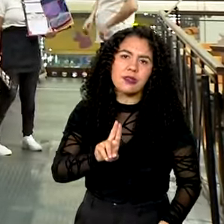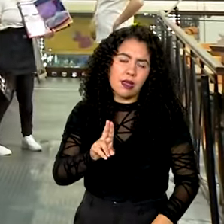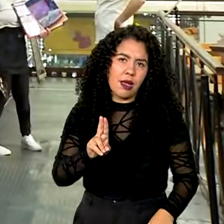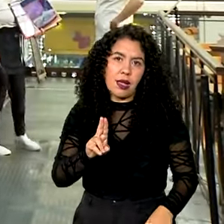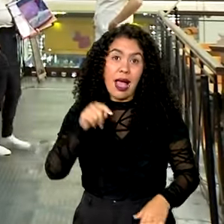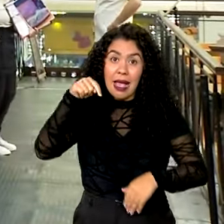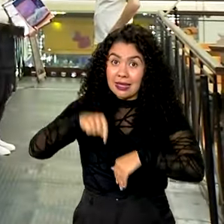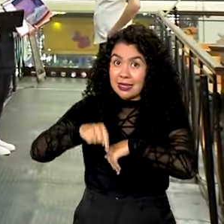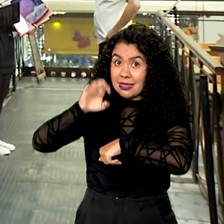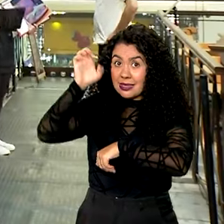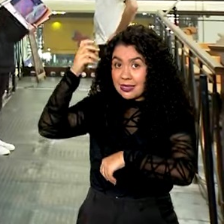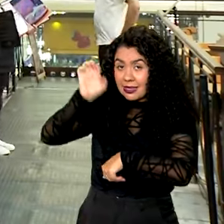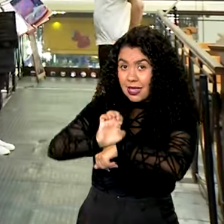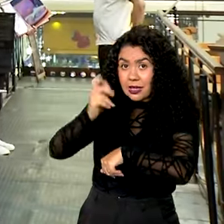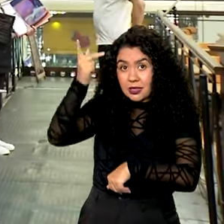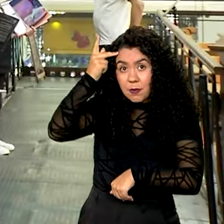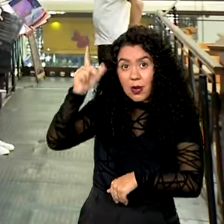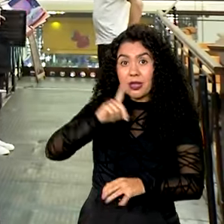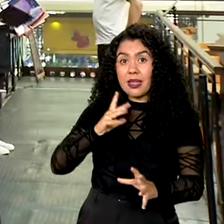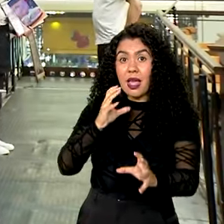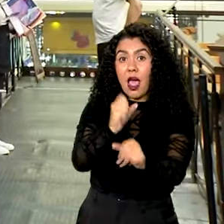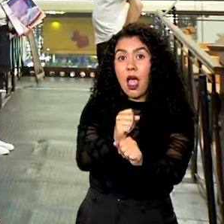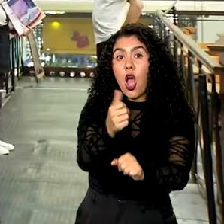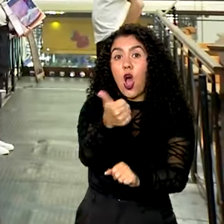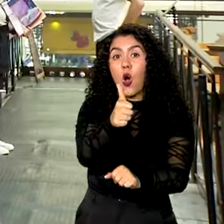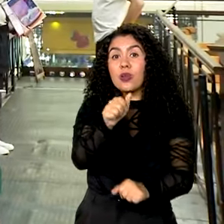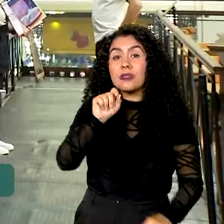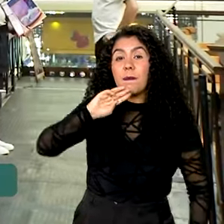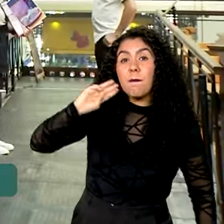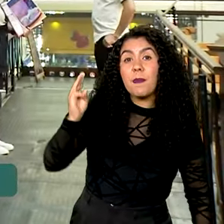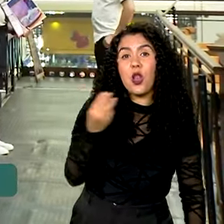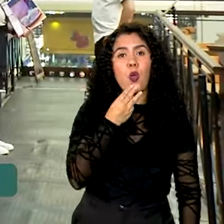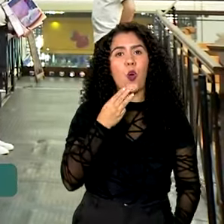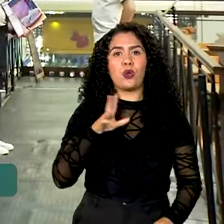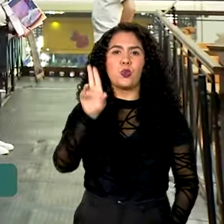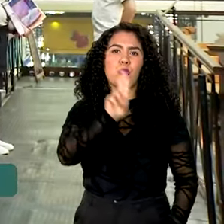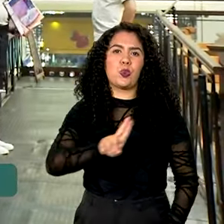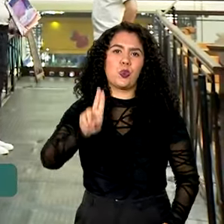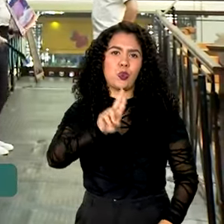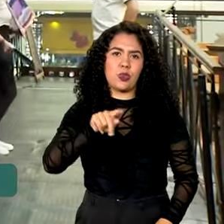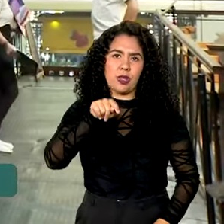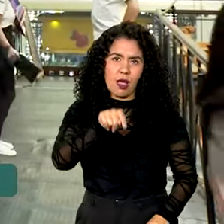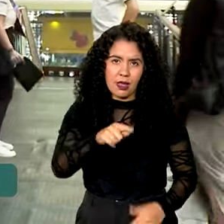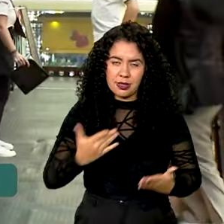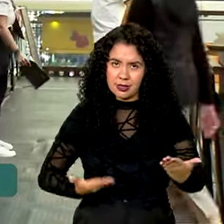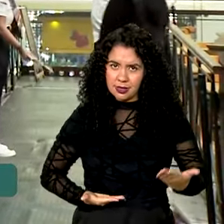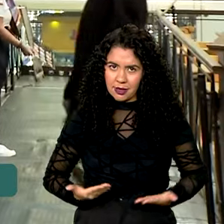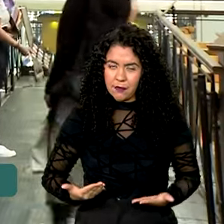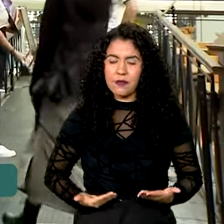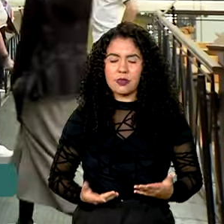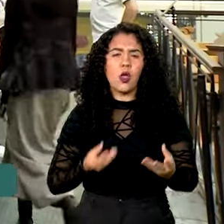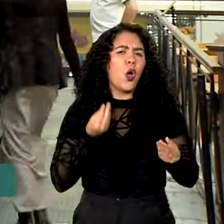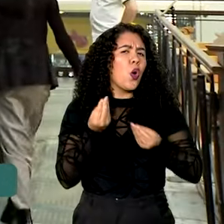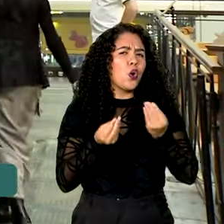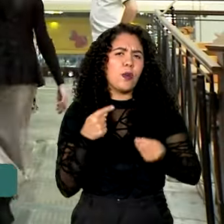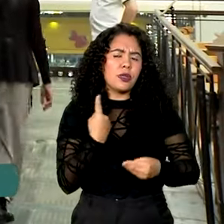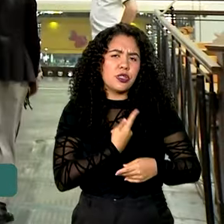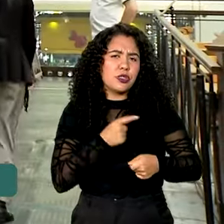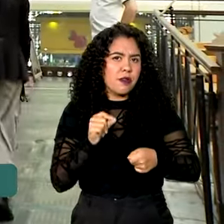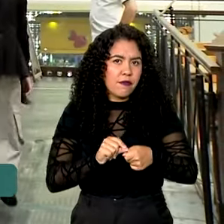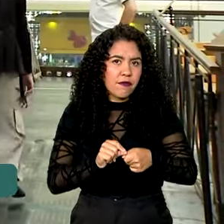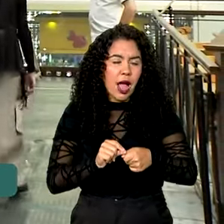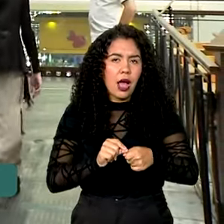Só aqui na cidade de São Paulo nós temos mais de 11 milhões de usuários consumidores desse serviço. Então, o que a gente faz? A gente faz medição